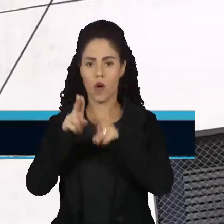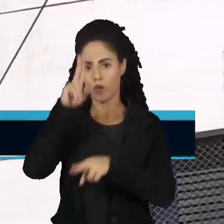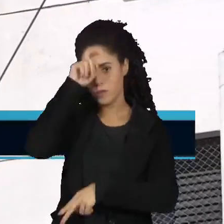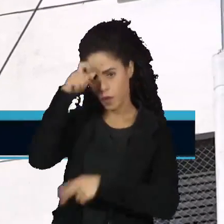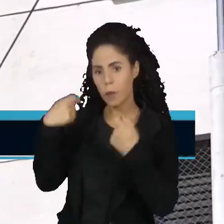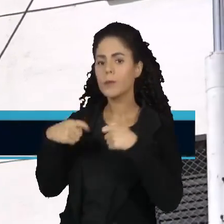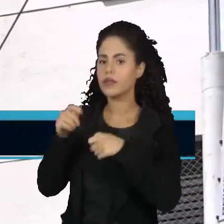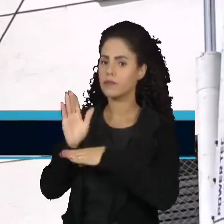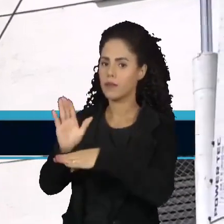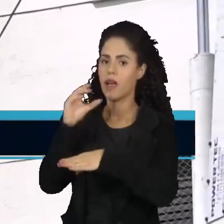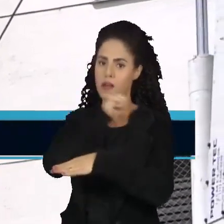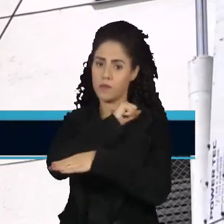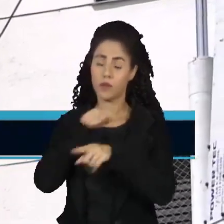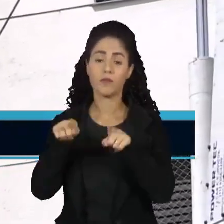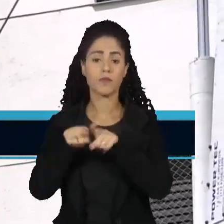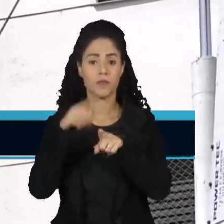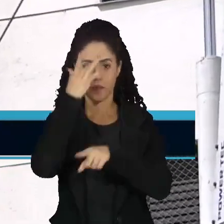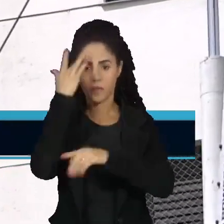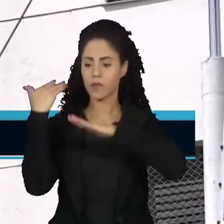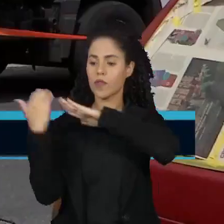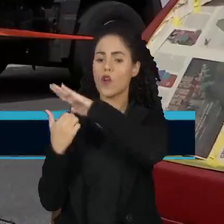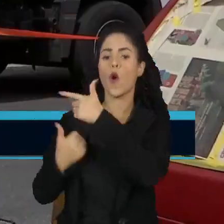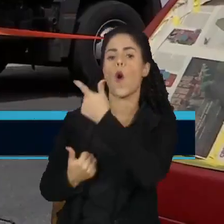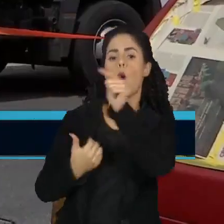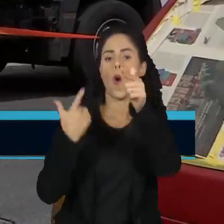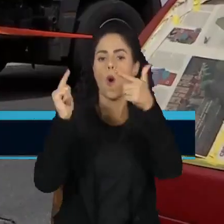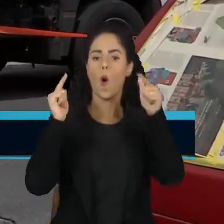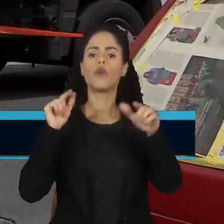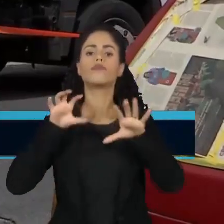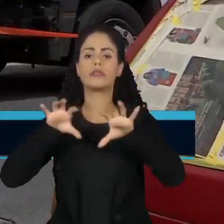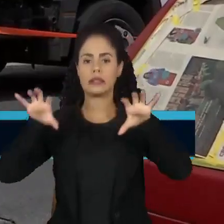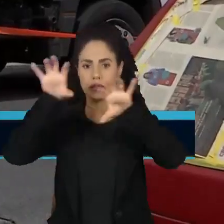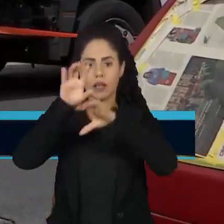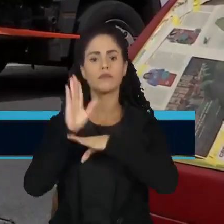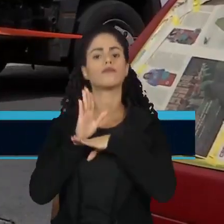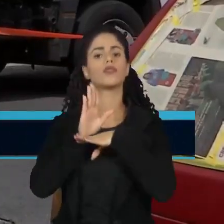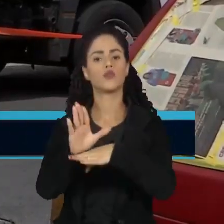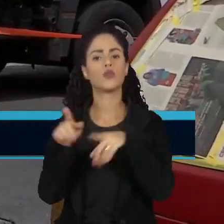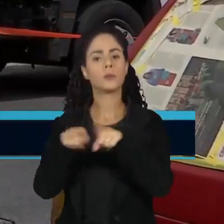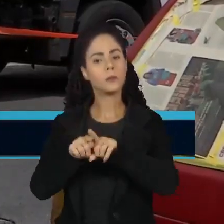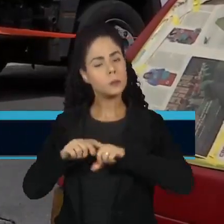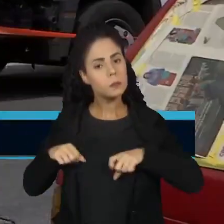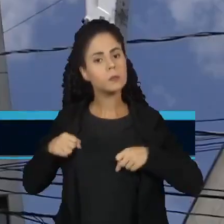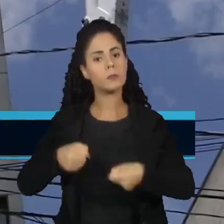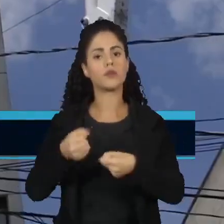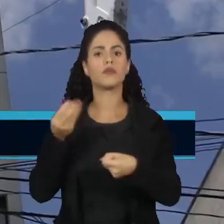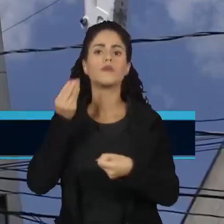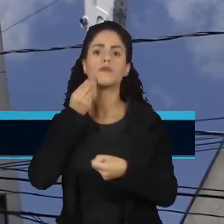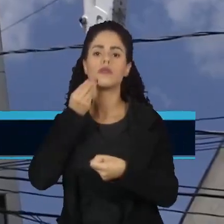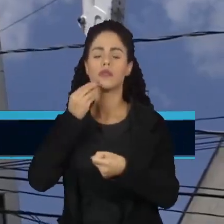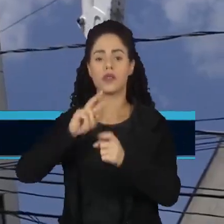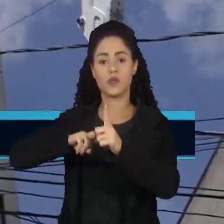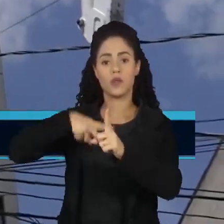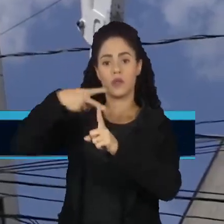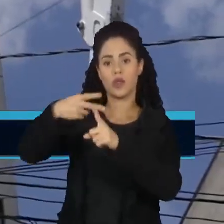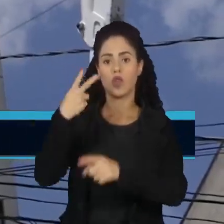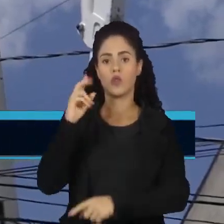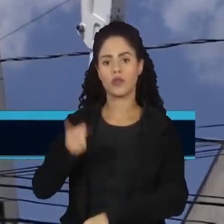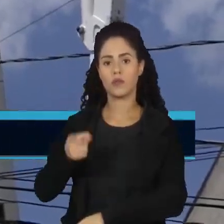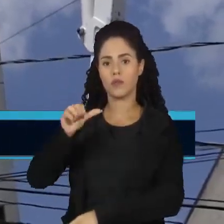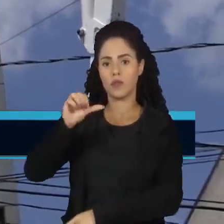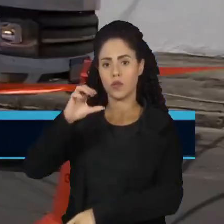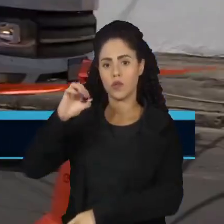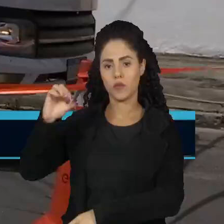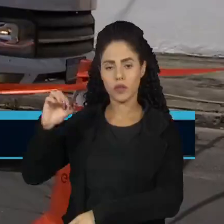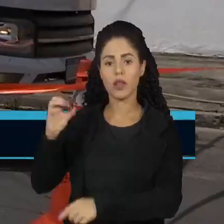Funcionários de concessionárias de outros estados ajudam numa força-tarefa que dobrou para 2.900